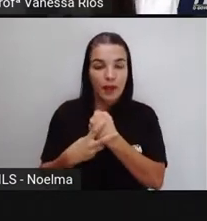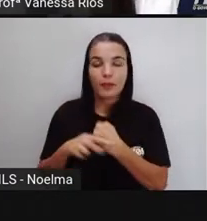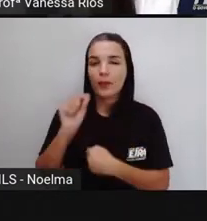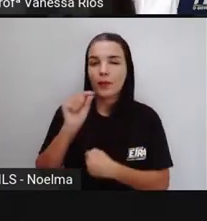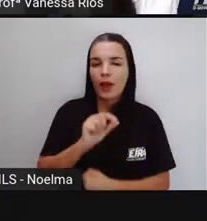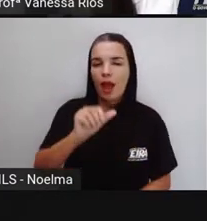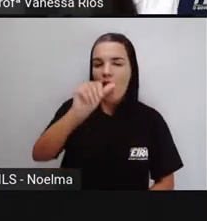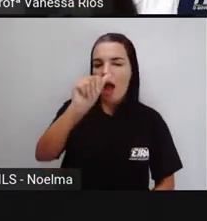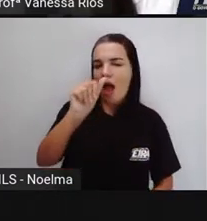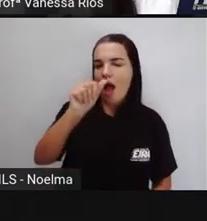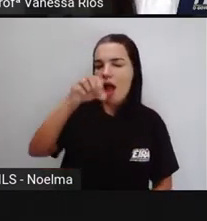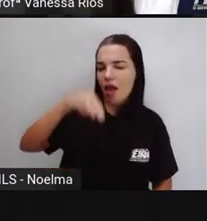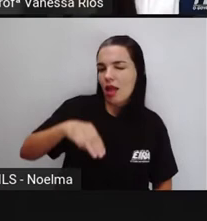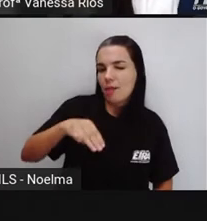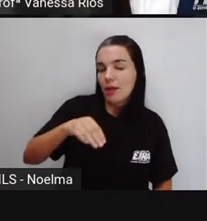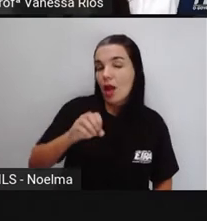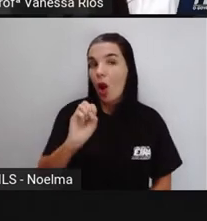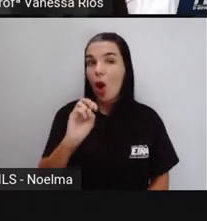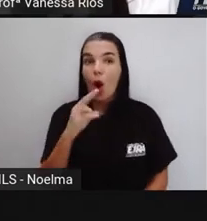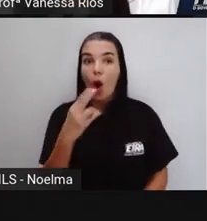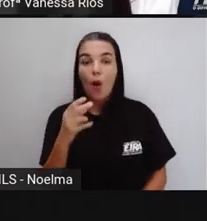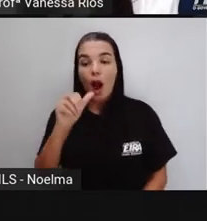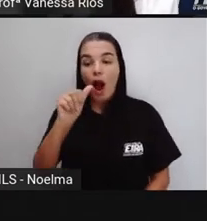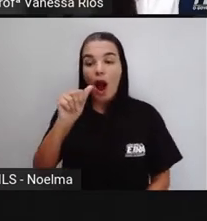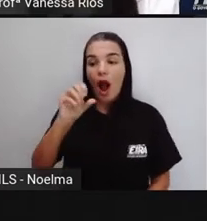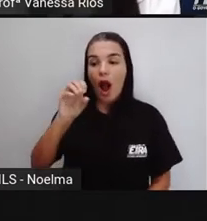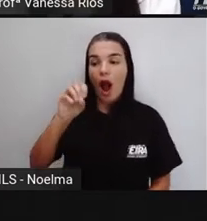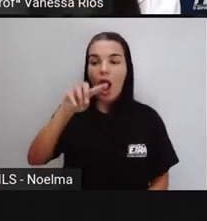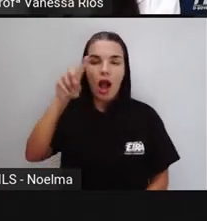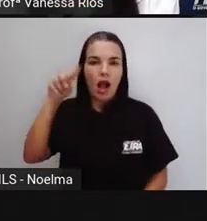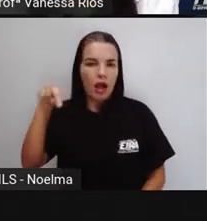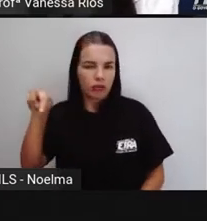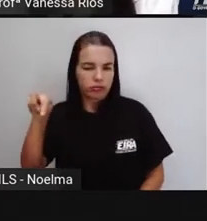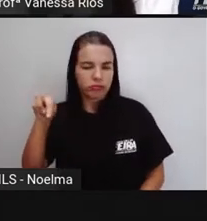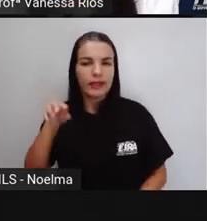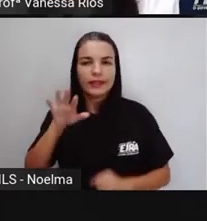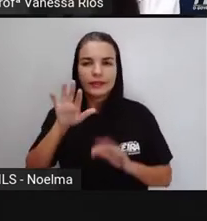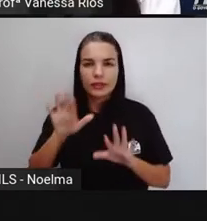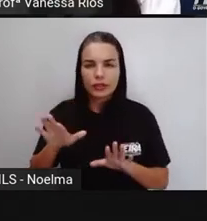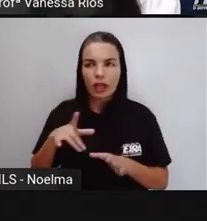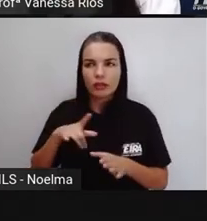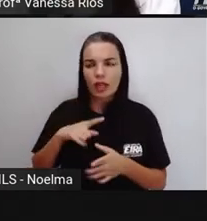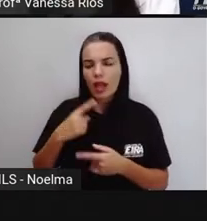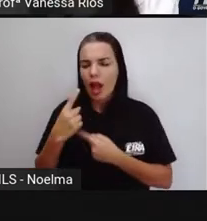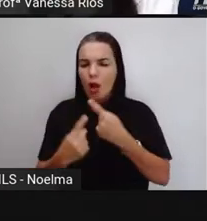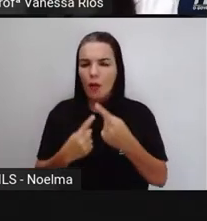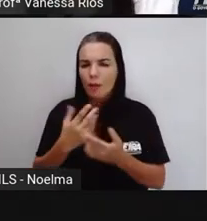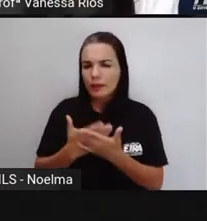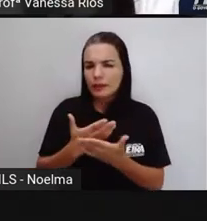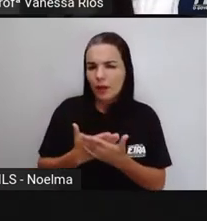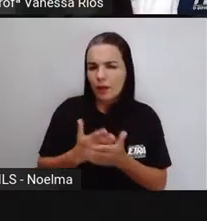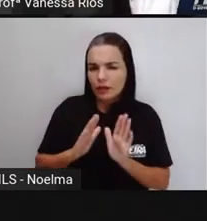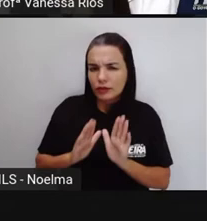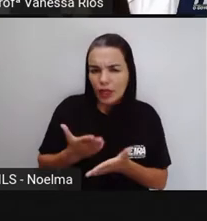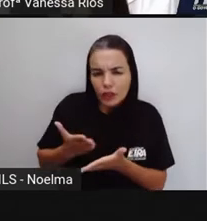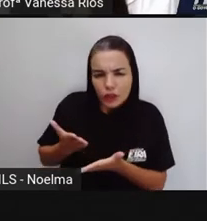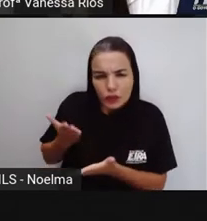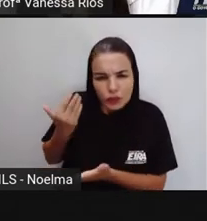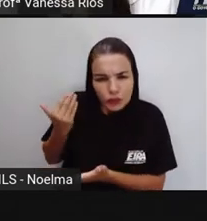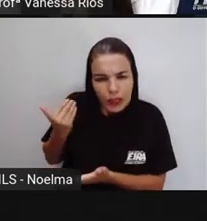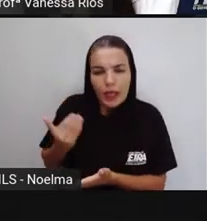do verbo. A gente já vem aí a algumas videoaulas observando a importância do verbo, a sua